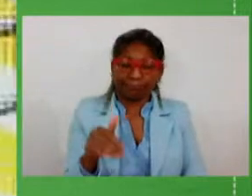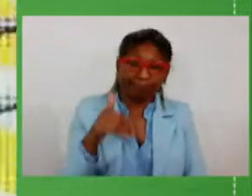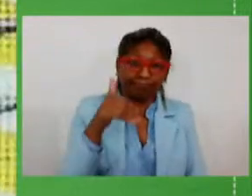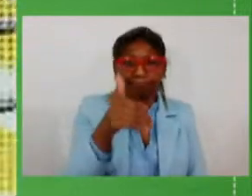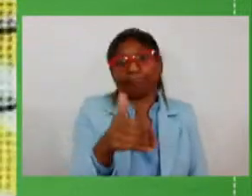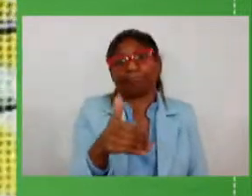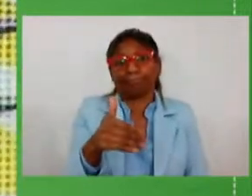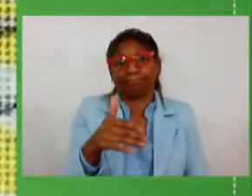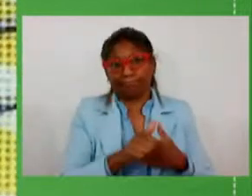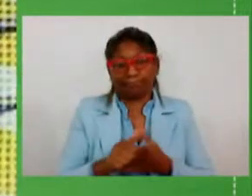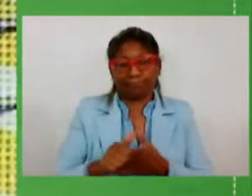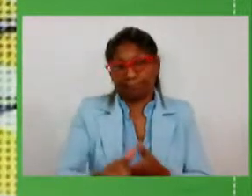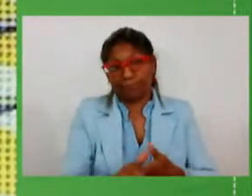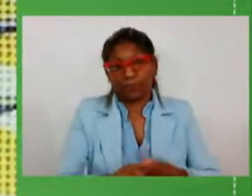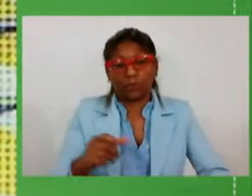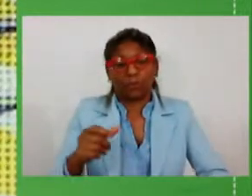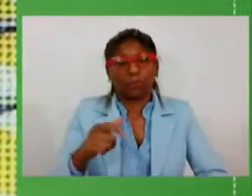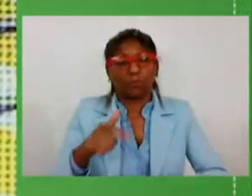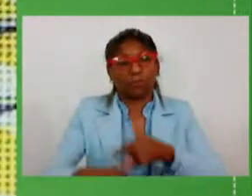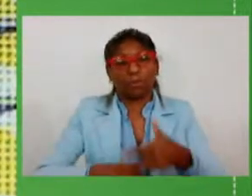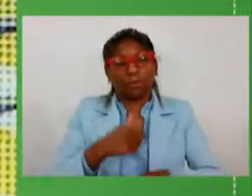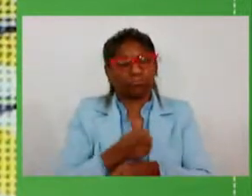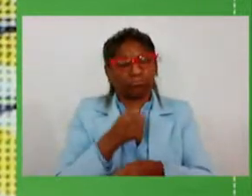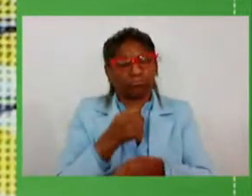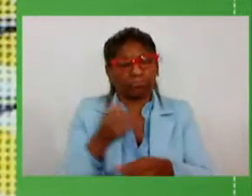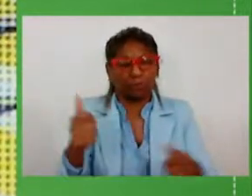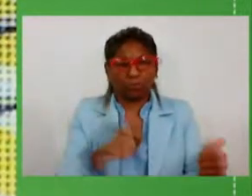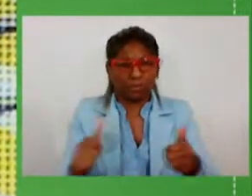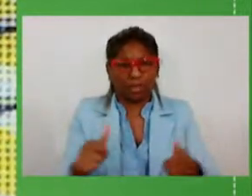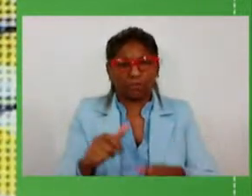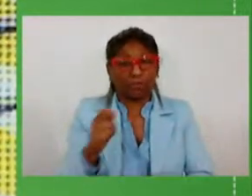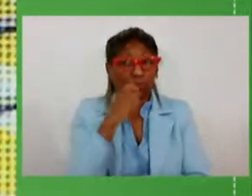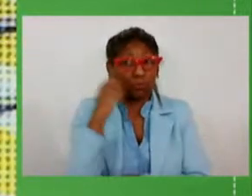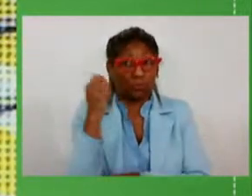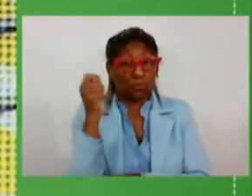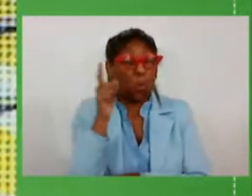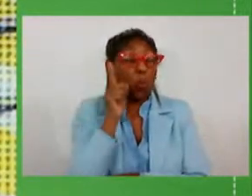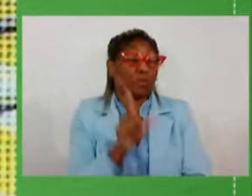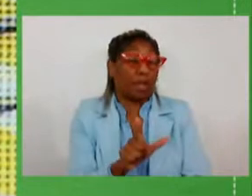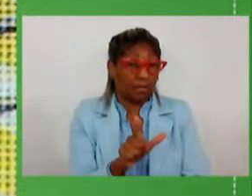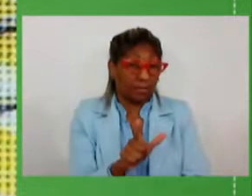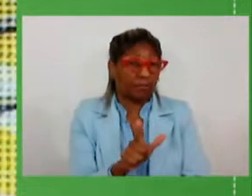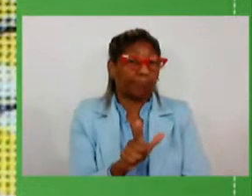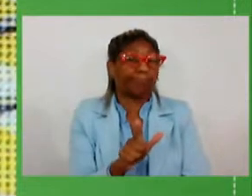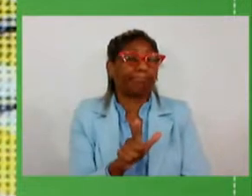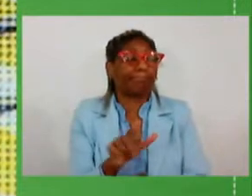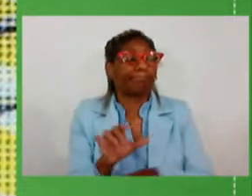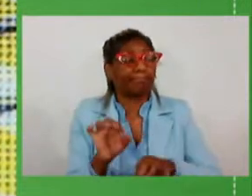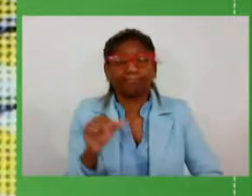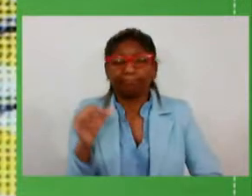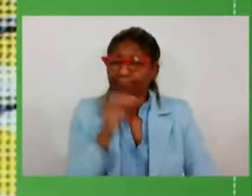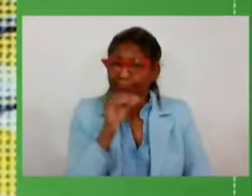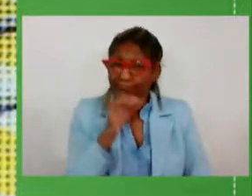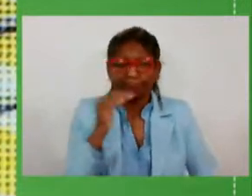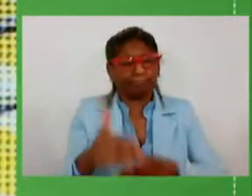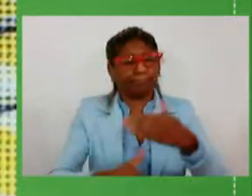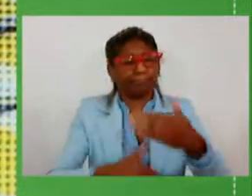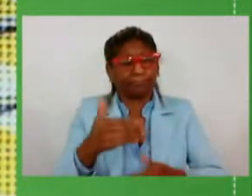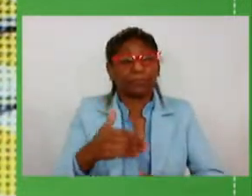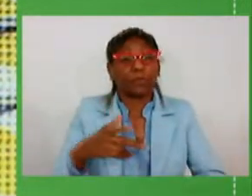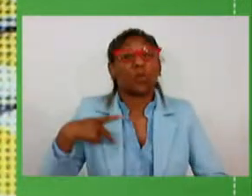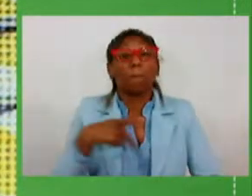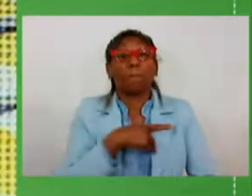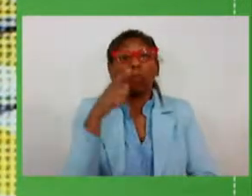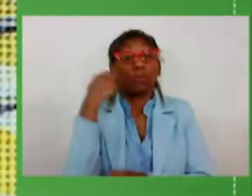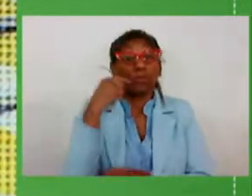essas obras sejam feitas com a qualidade que a população gaúcha merece na celeridade na velocidade que o povo gaúcho precisa ver